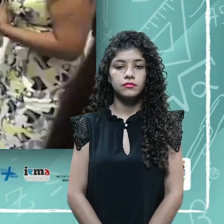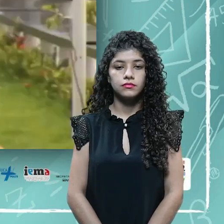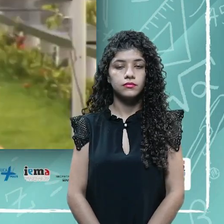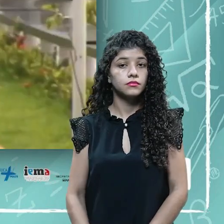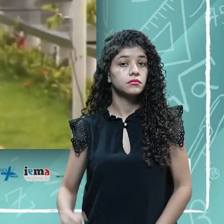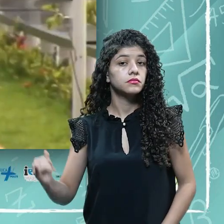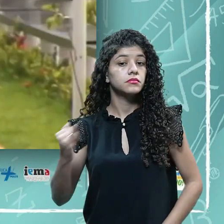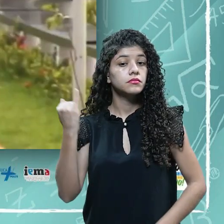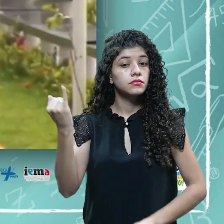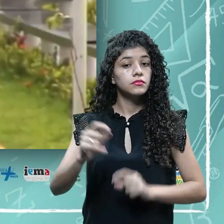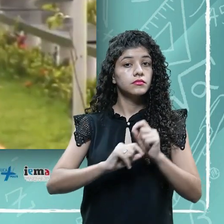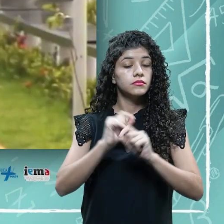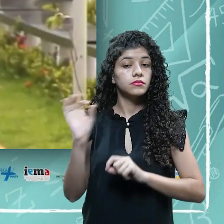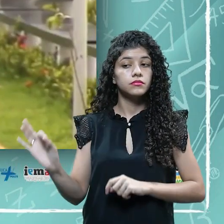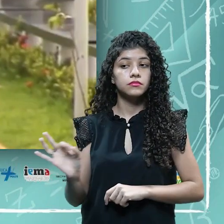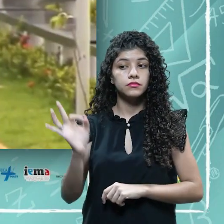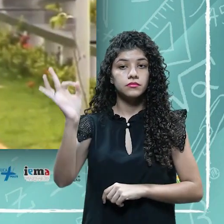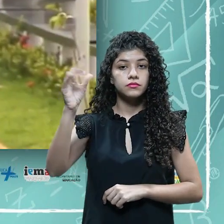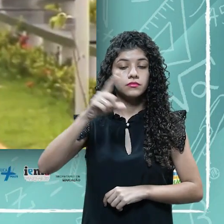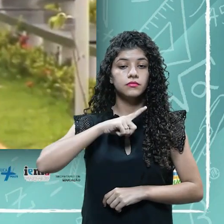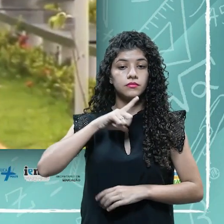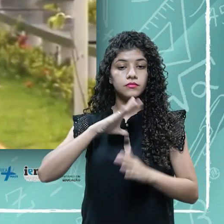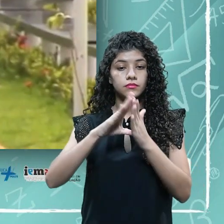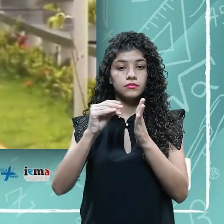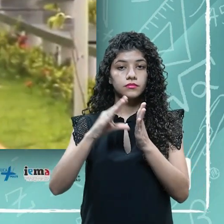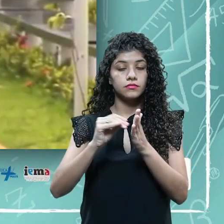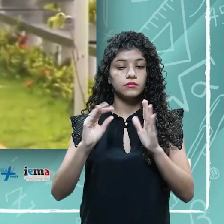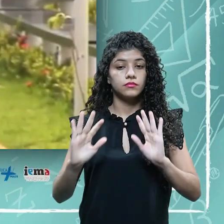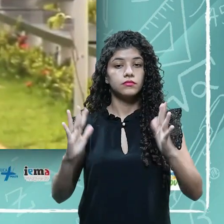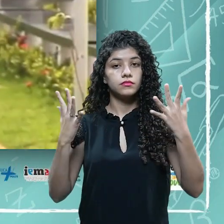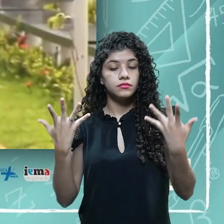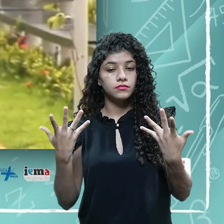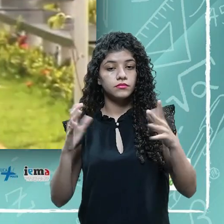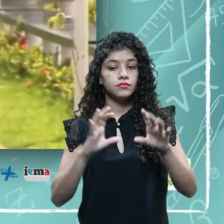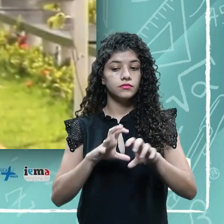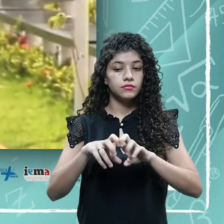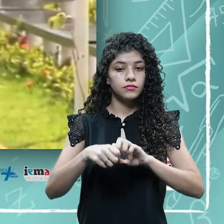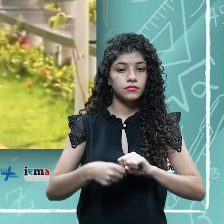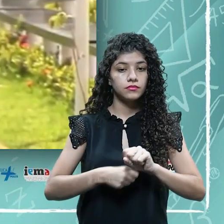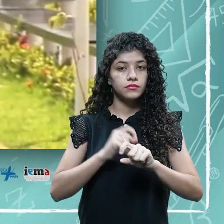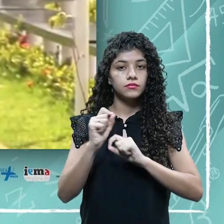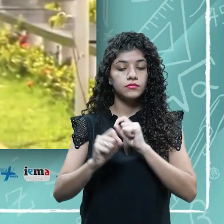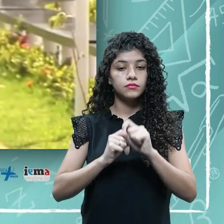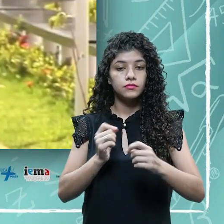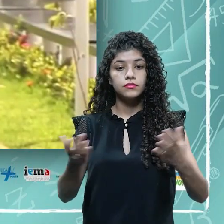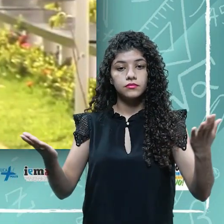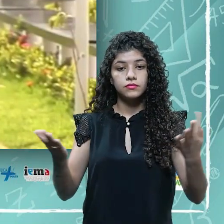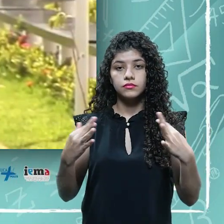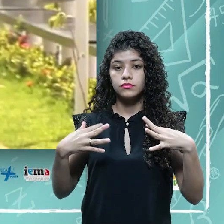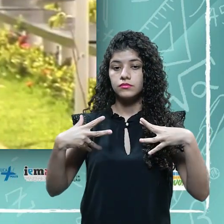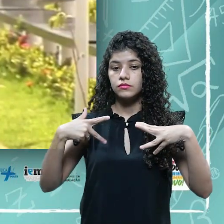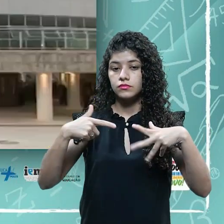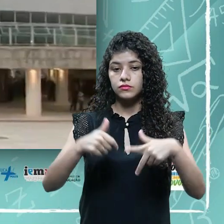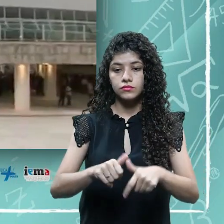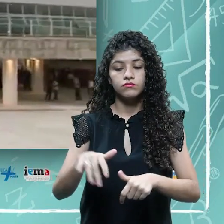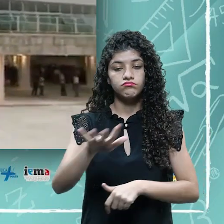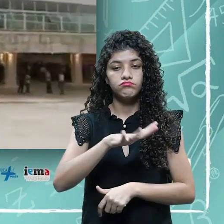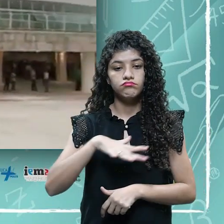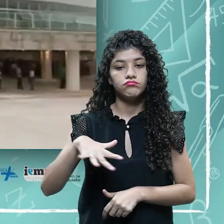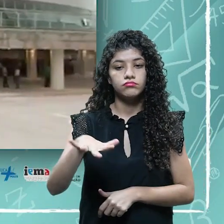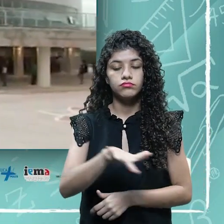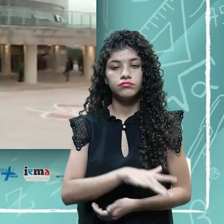A mais importante. A UFMA segue o modelo de cerimônia de colação de grau. E ela serve para todos os campings.